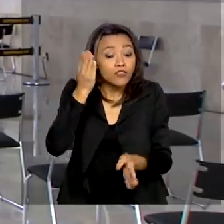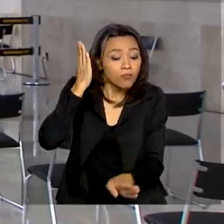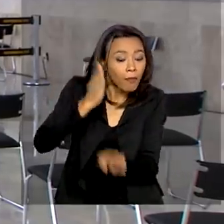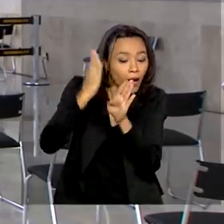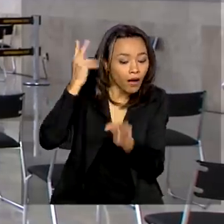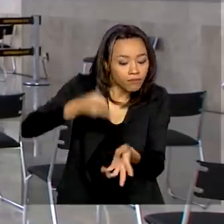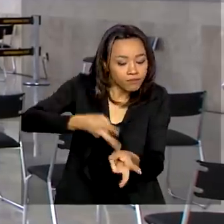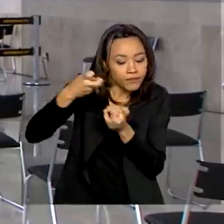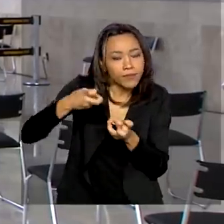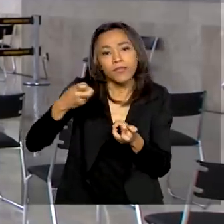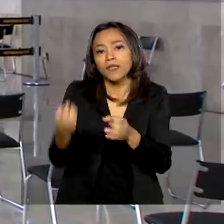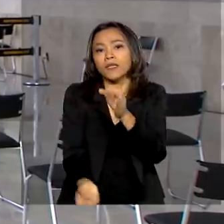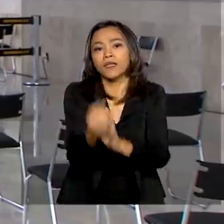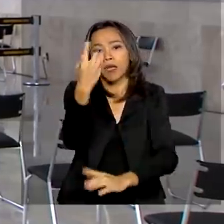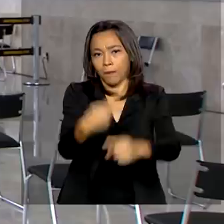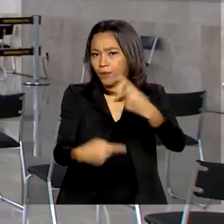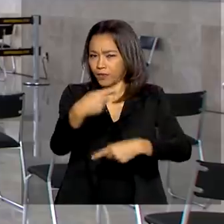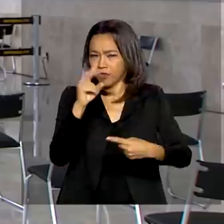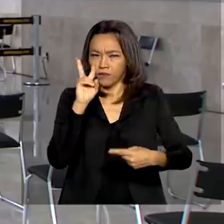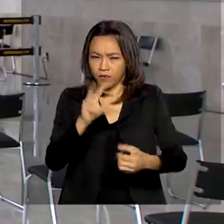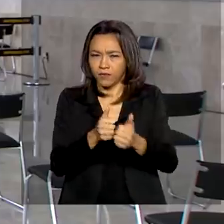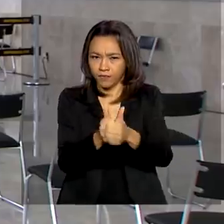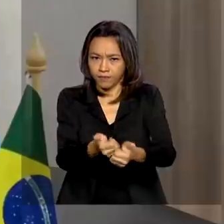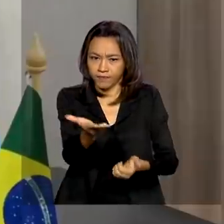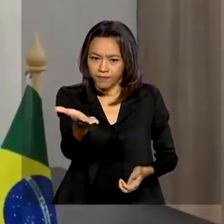estabelecer políticas. Vamos ver.